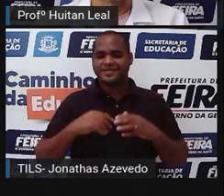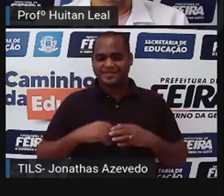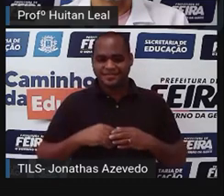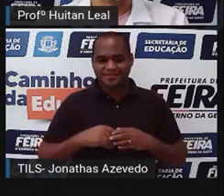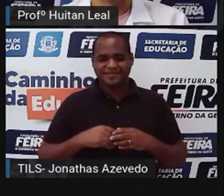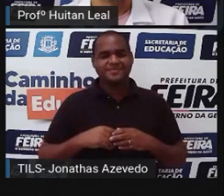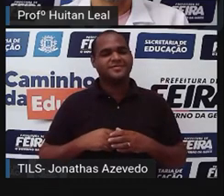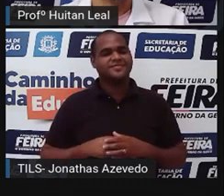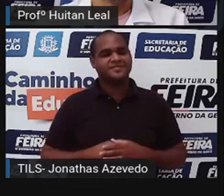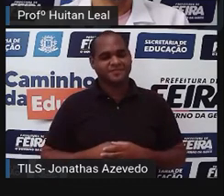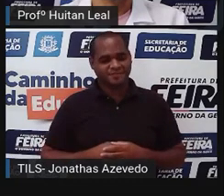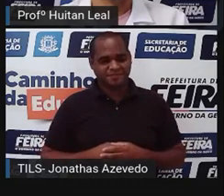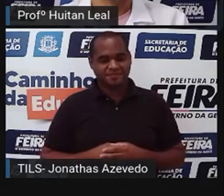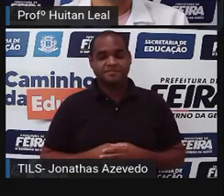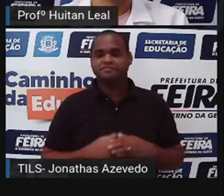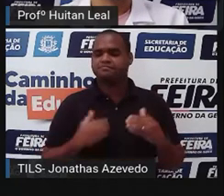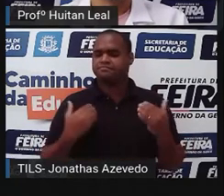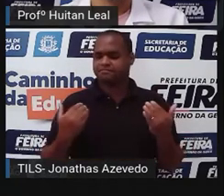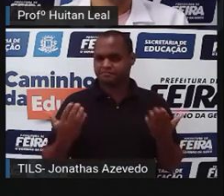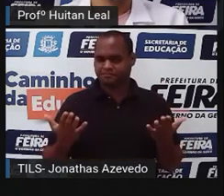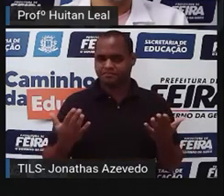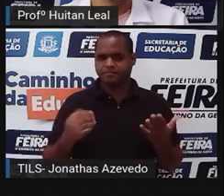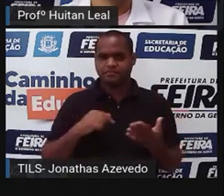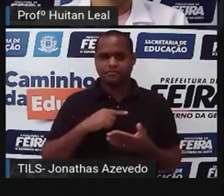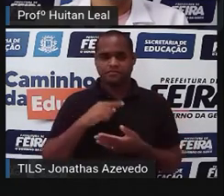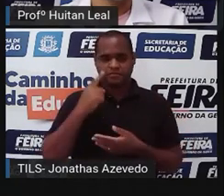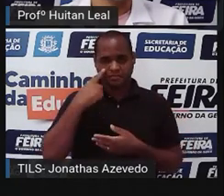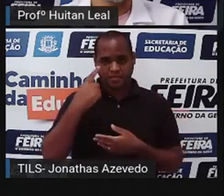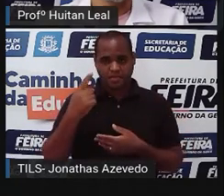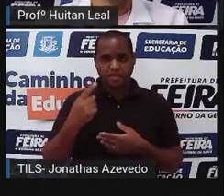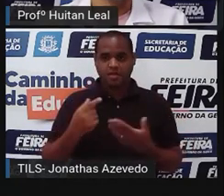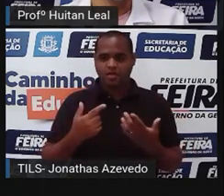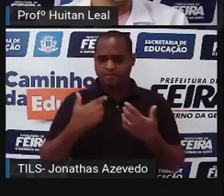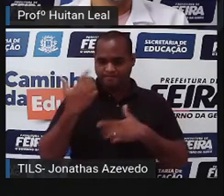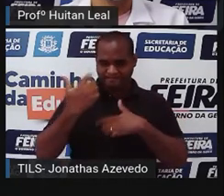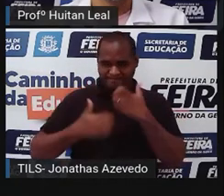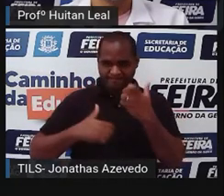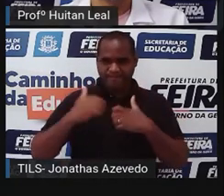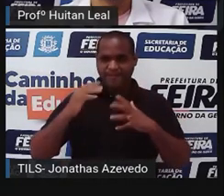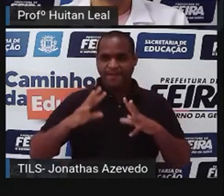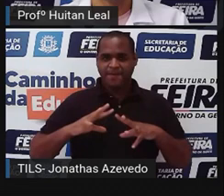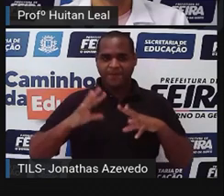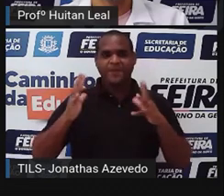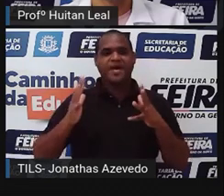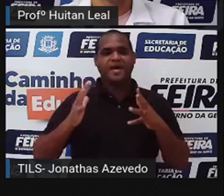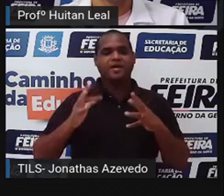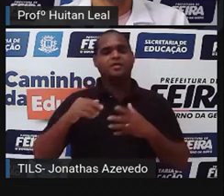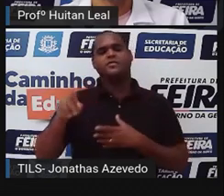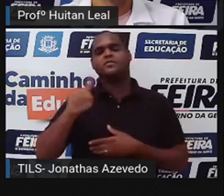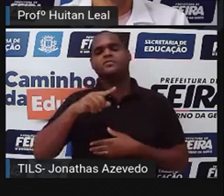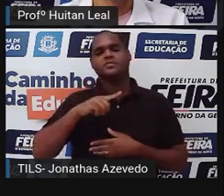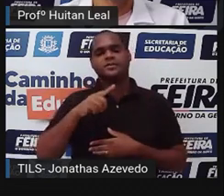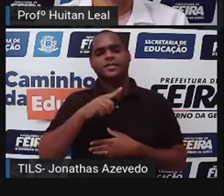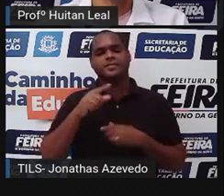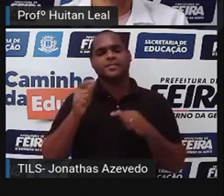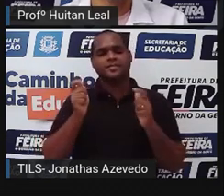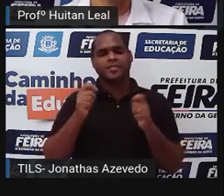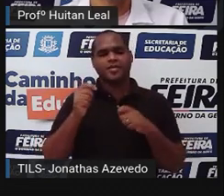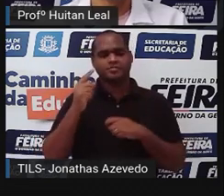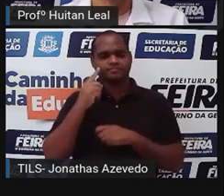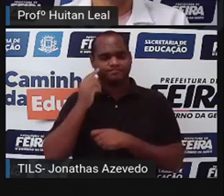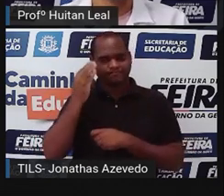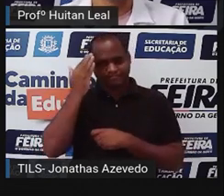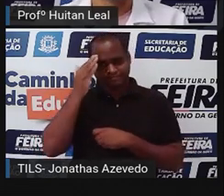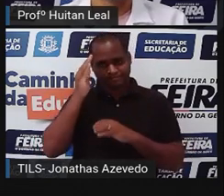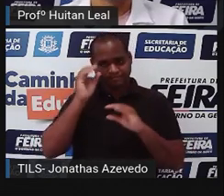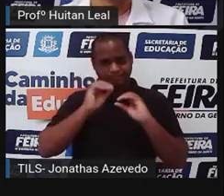contos. Então, já que a gente está falando de conto fantástico, nós também precisamos saber, intuir o que é